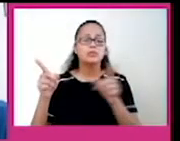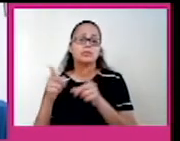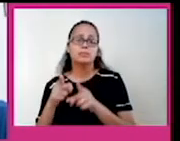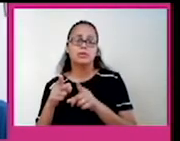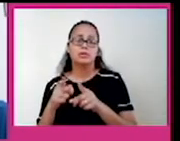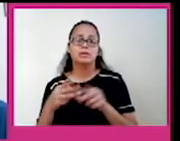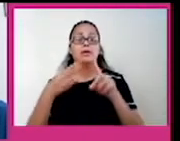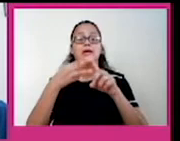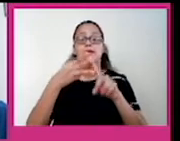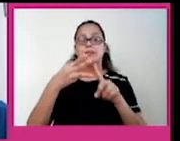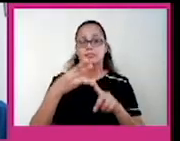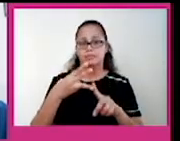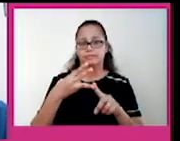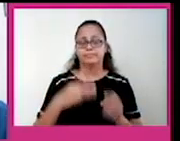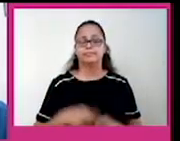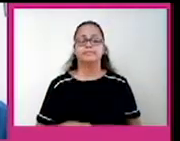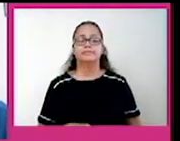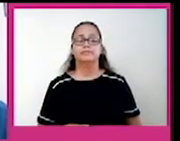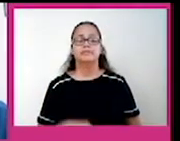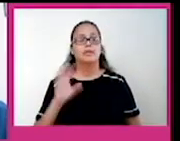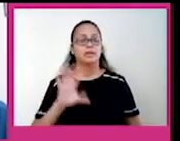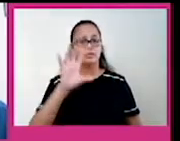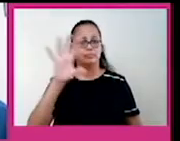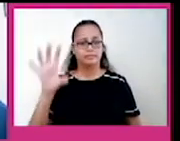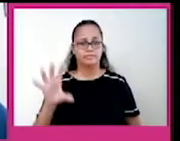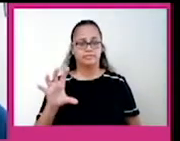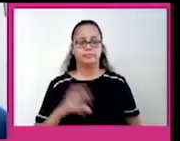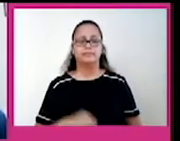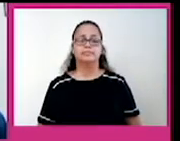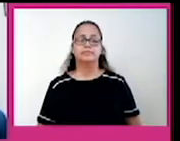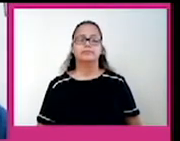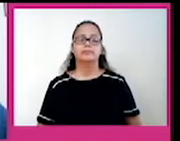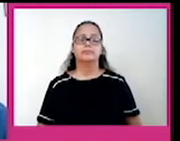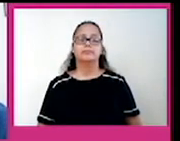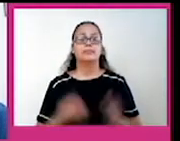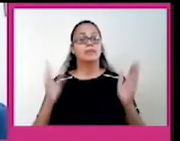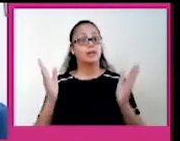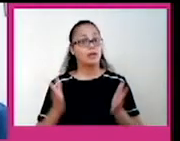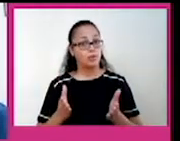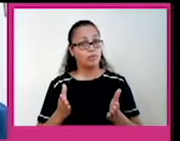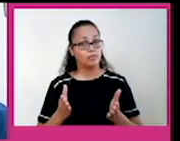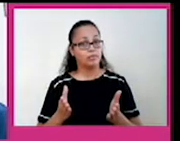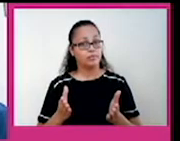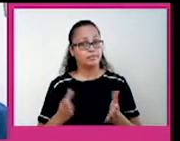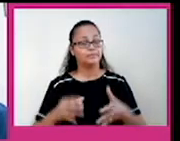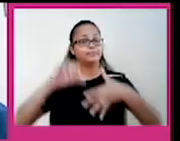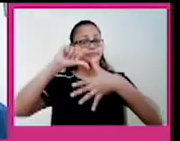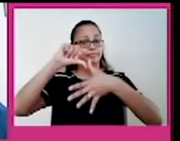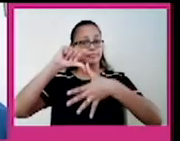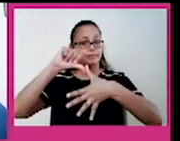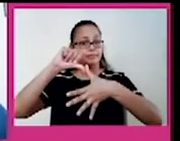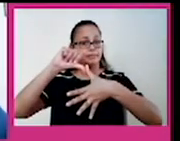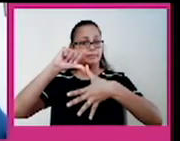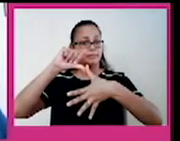são essas três porções aqui que nós acabamos de ver. São regiões insulares, são ilhas. Certo? Então agora nós vamos falar da América do Sul, que